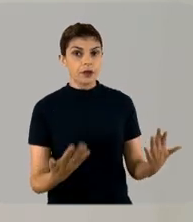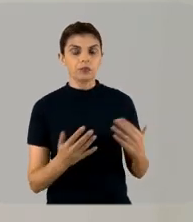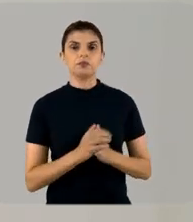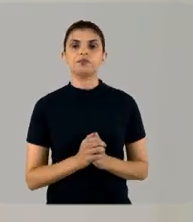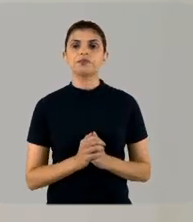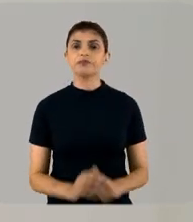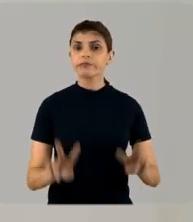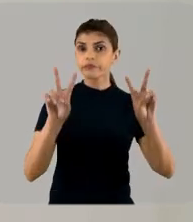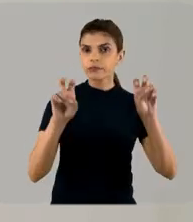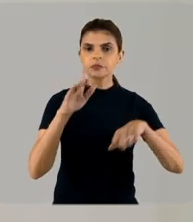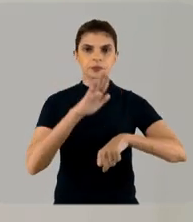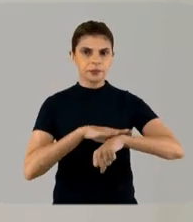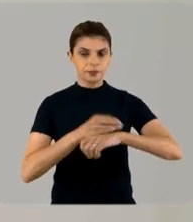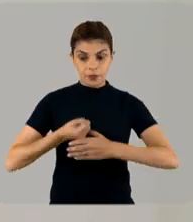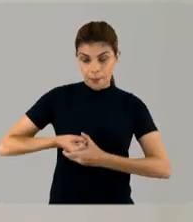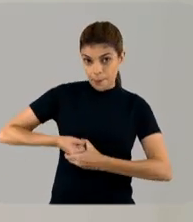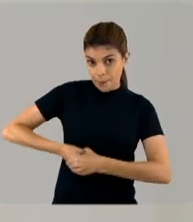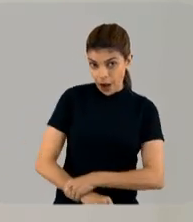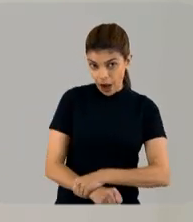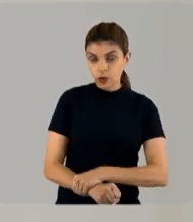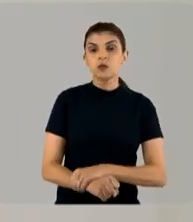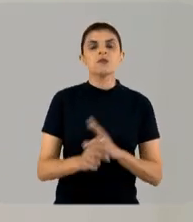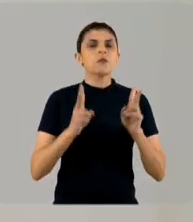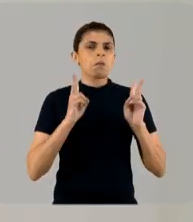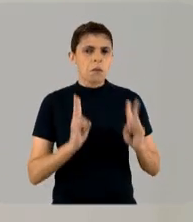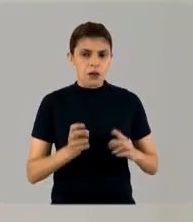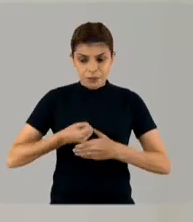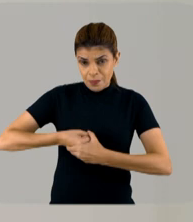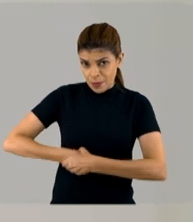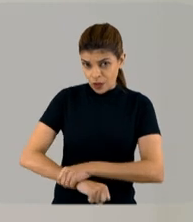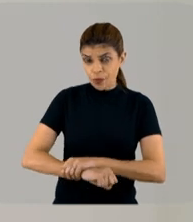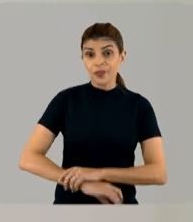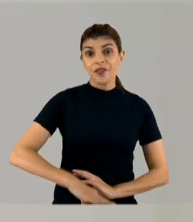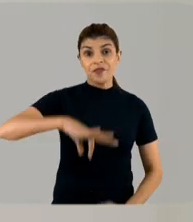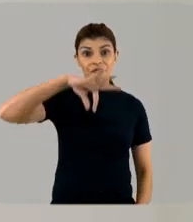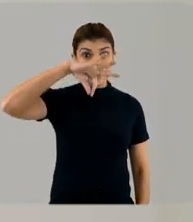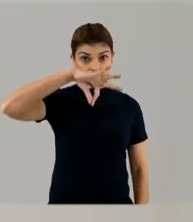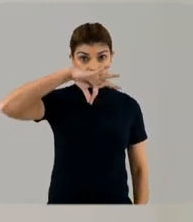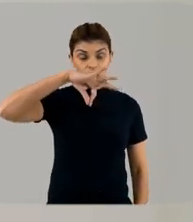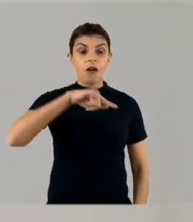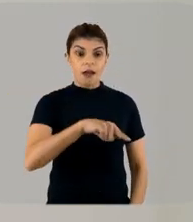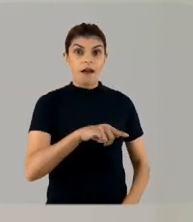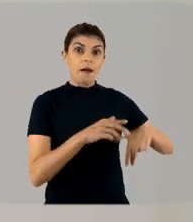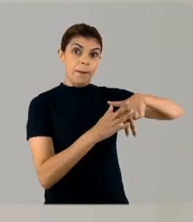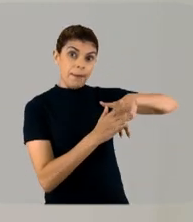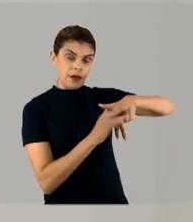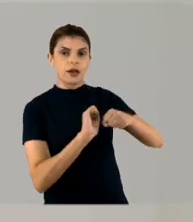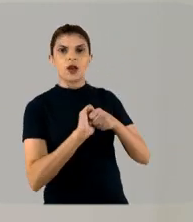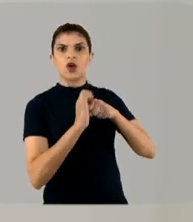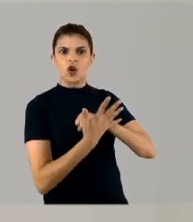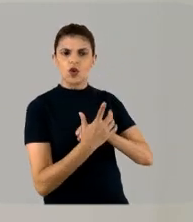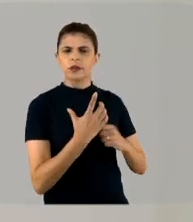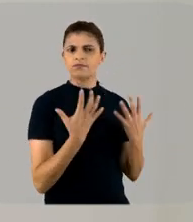ao parto, minimamente, mesmo para o parto vaginal de uma paciente assintomática, o profissional que está